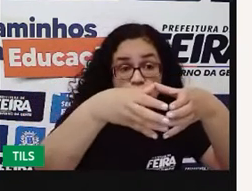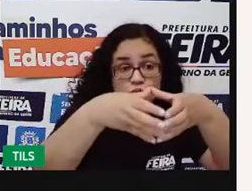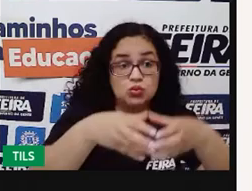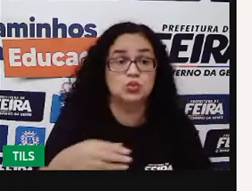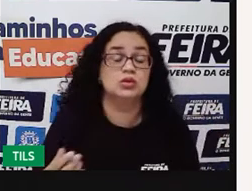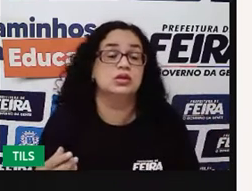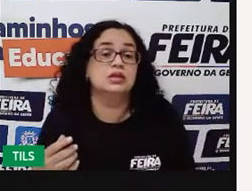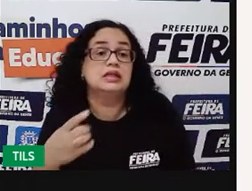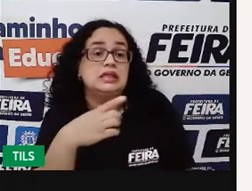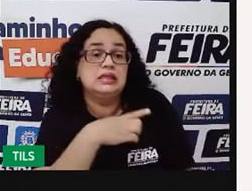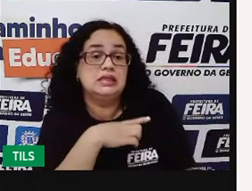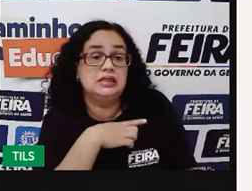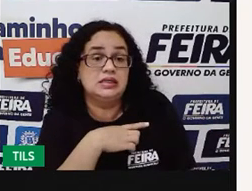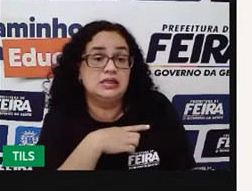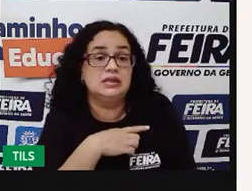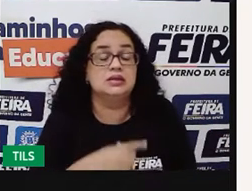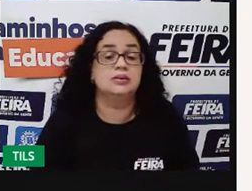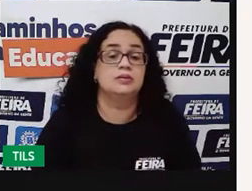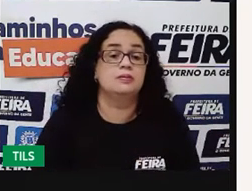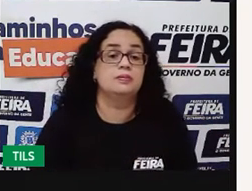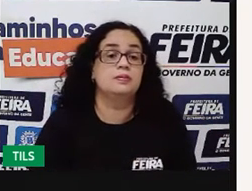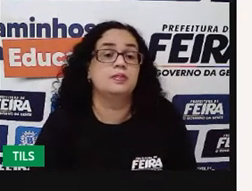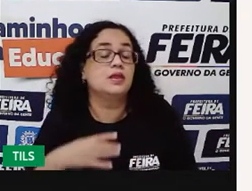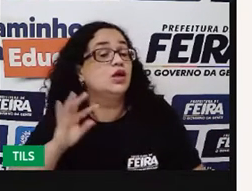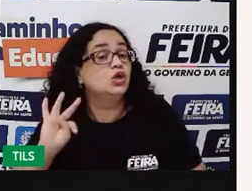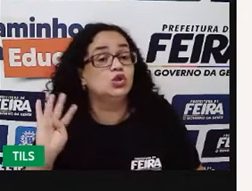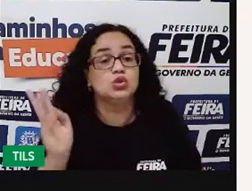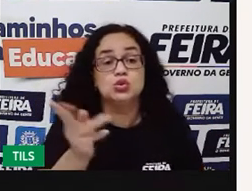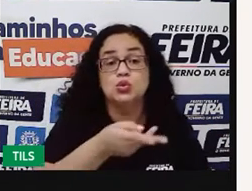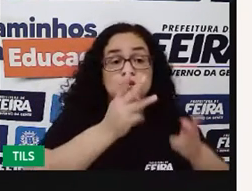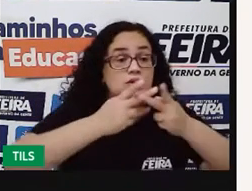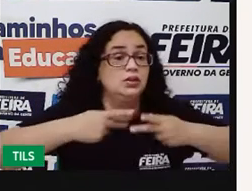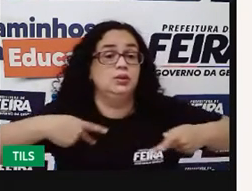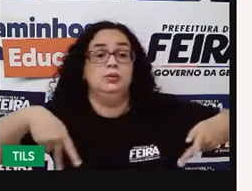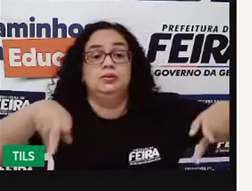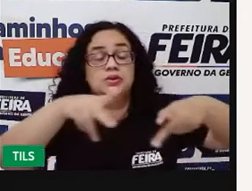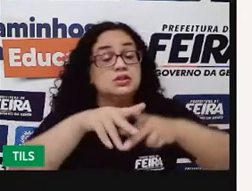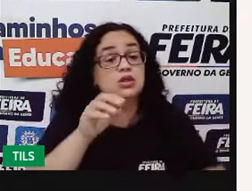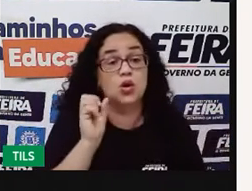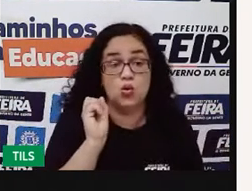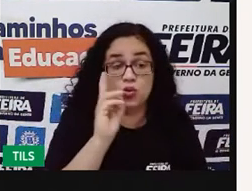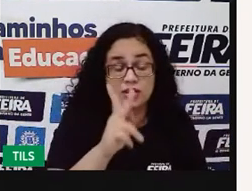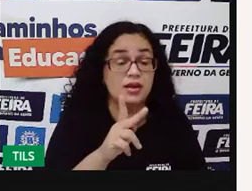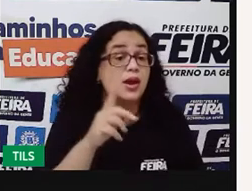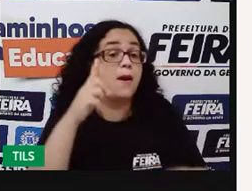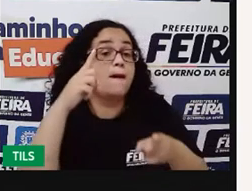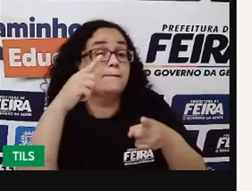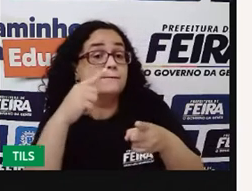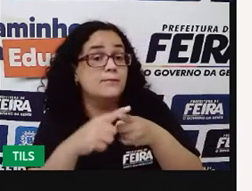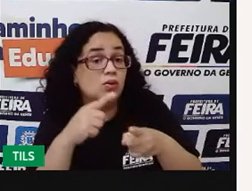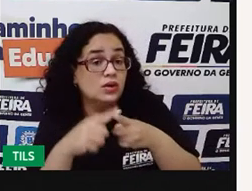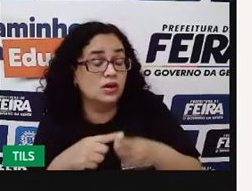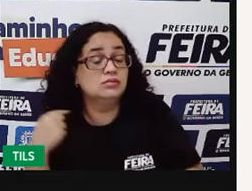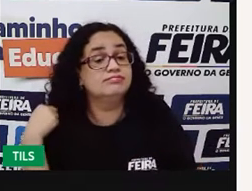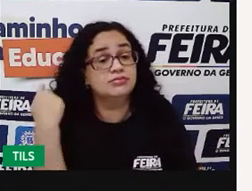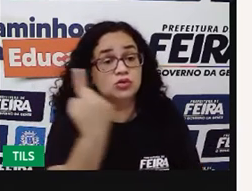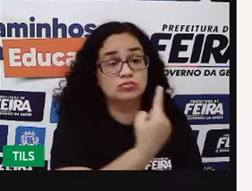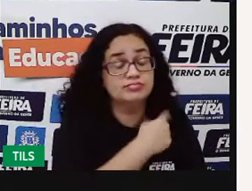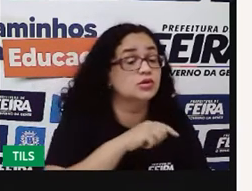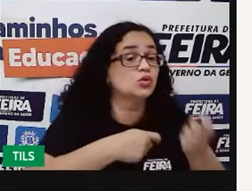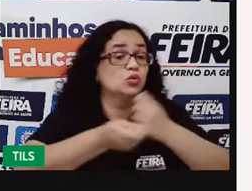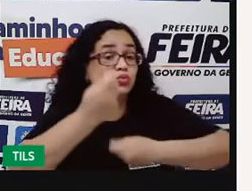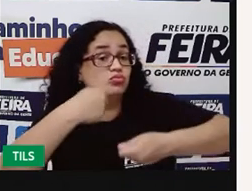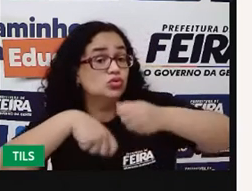vão importar e implicar em toda a população, certo? Por quê? Porque se os nossos órgãos gestores,